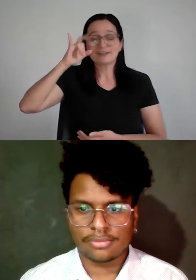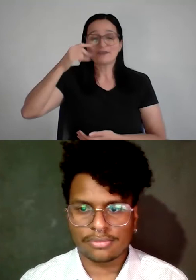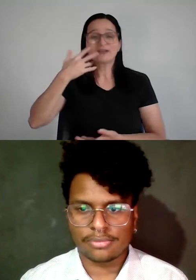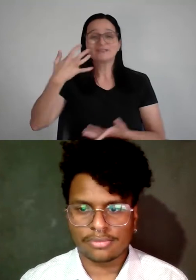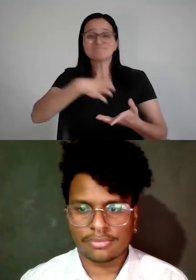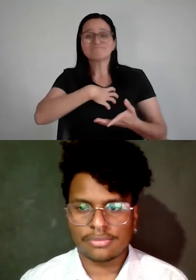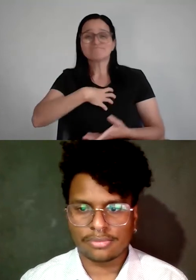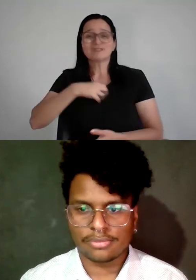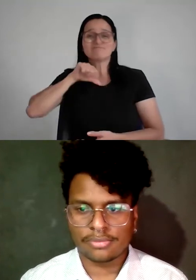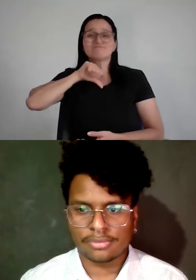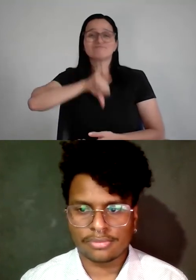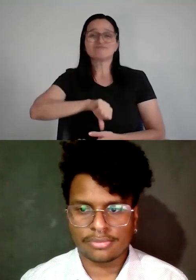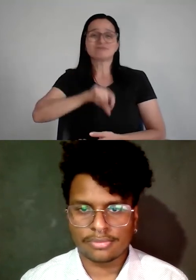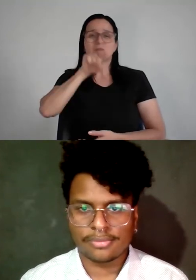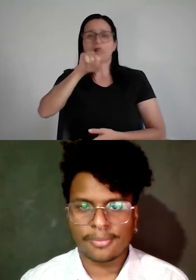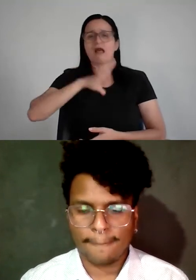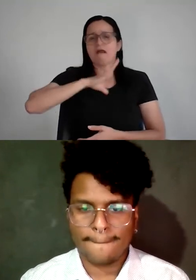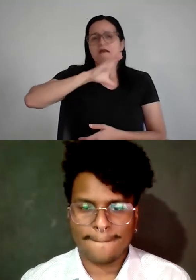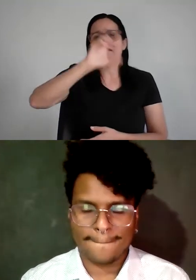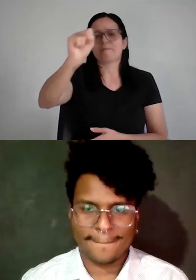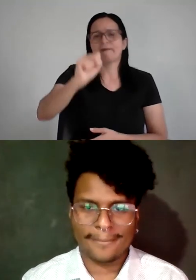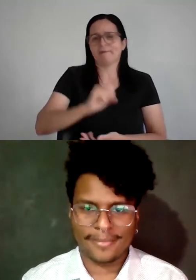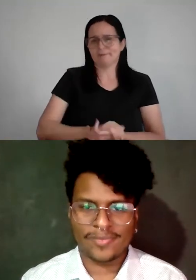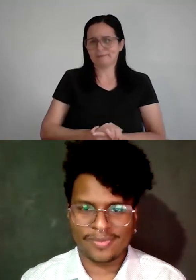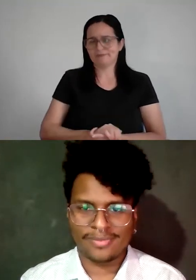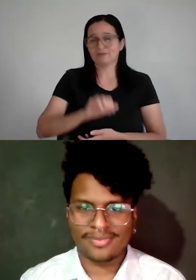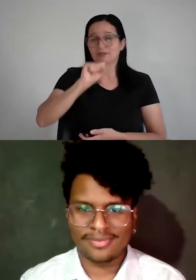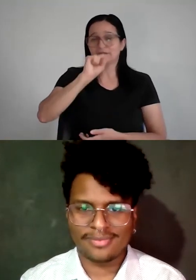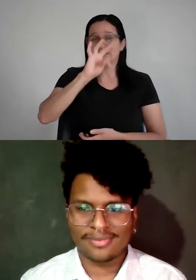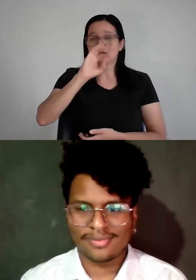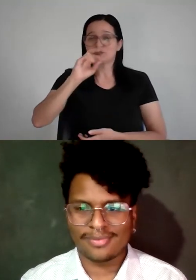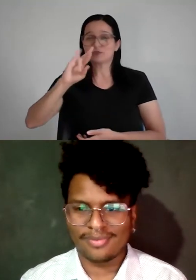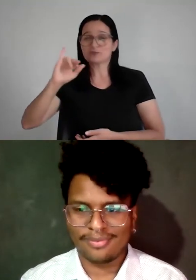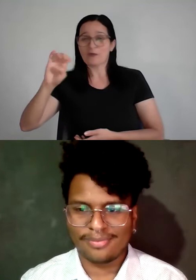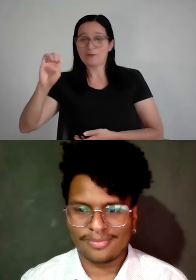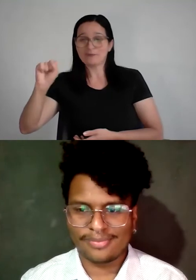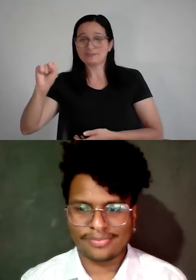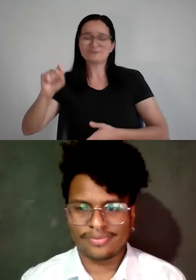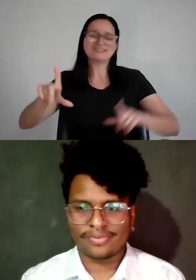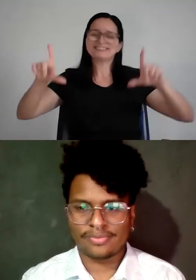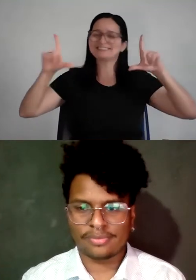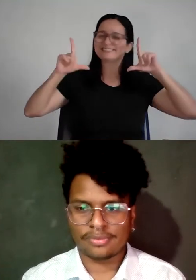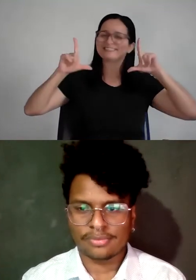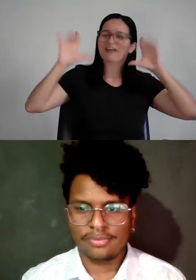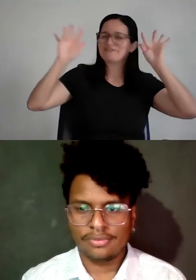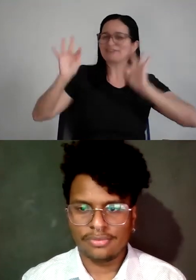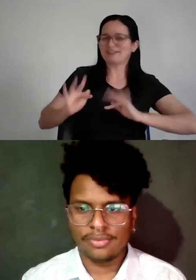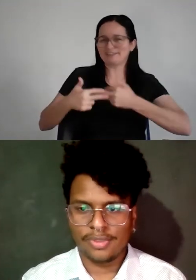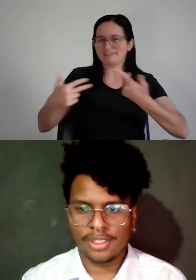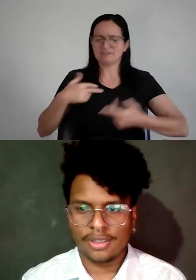um, só tem campeão, no stories, irmão, tá todo mundo feliz, né, agora, eu sei que é mentira,